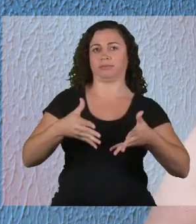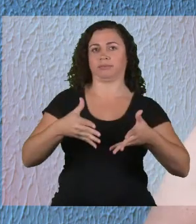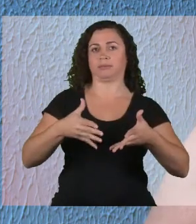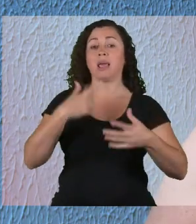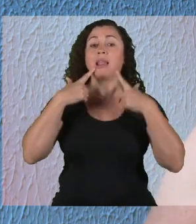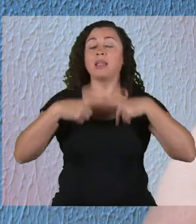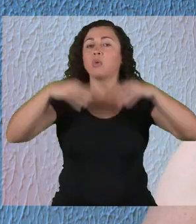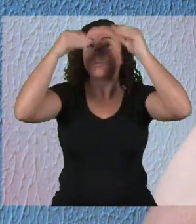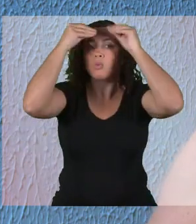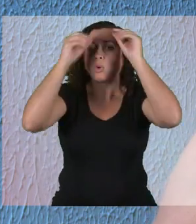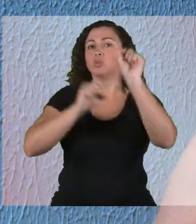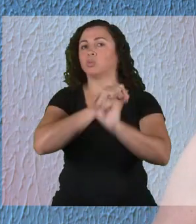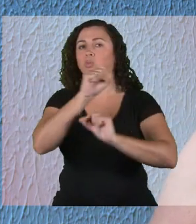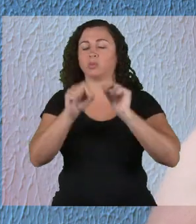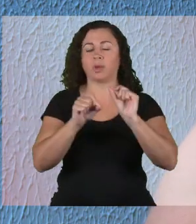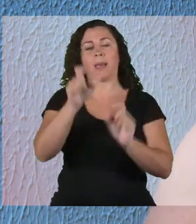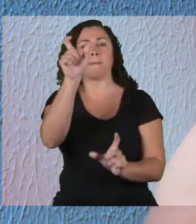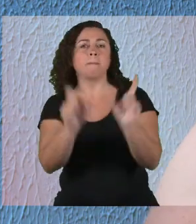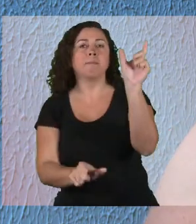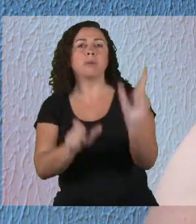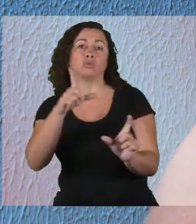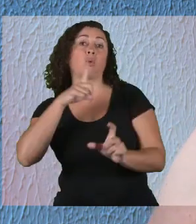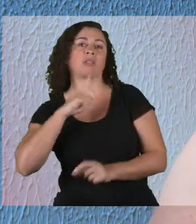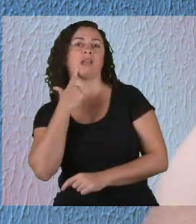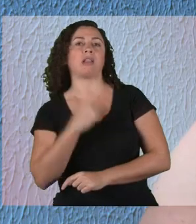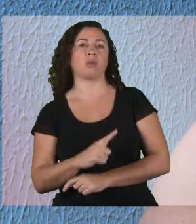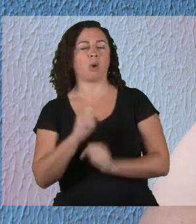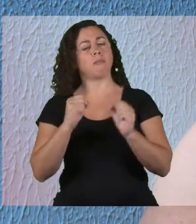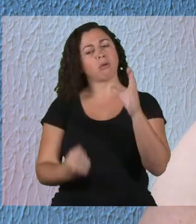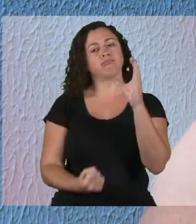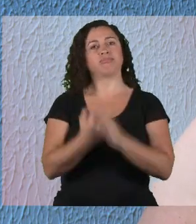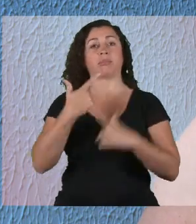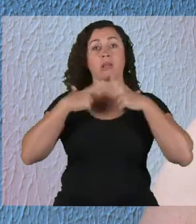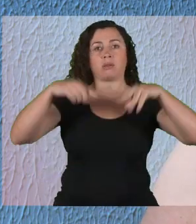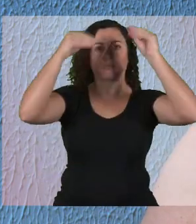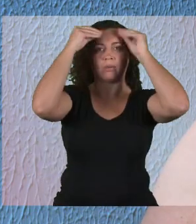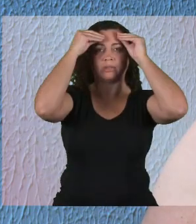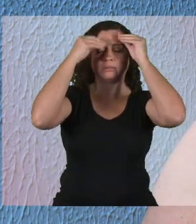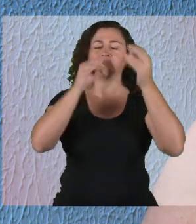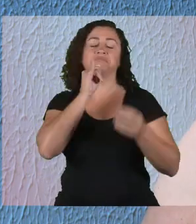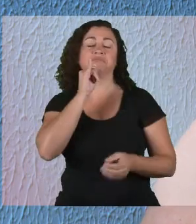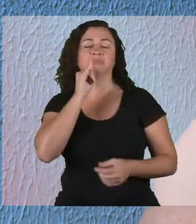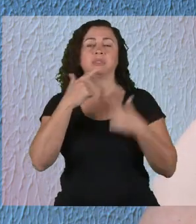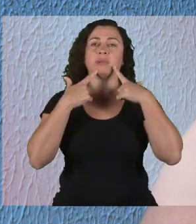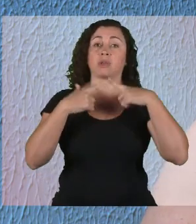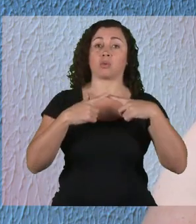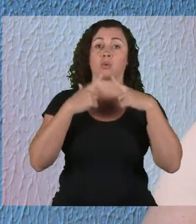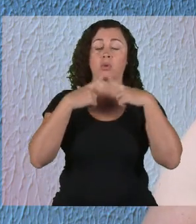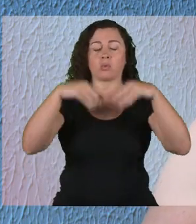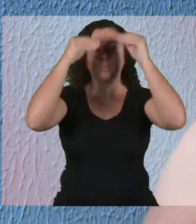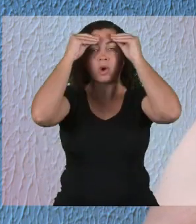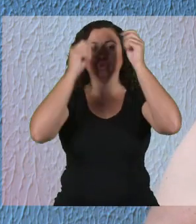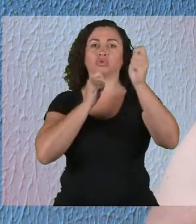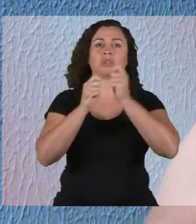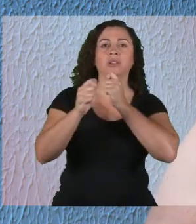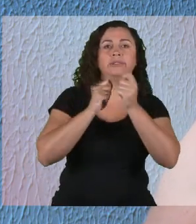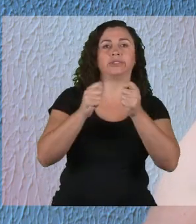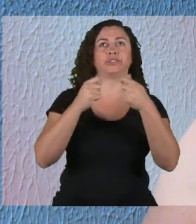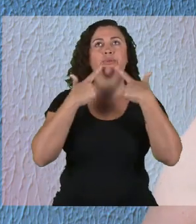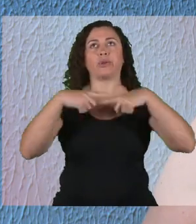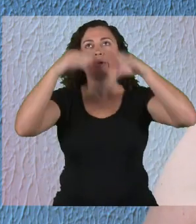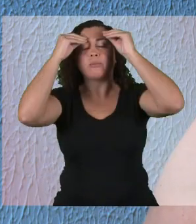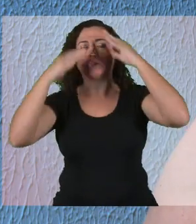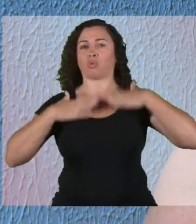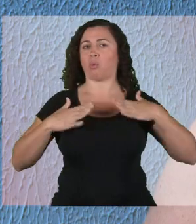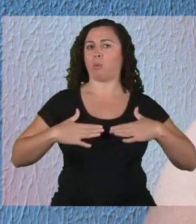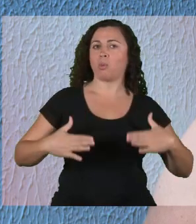derivam da possibilidade humana de ter língua. Então, a linguagem jornalística, a linguagem corporal,